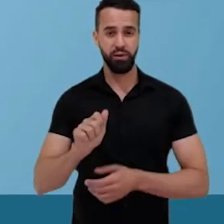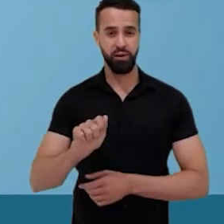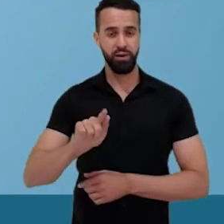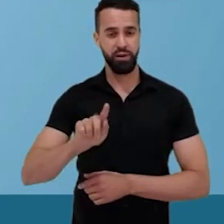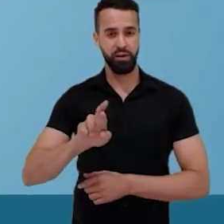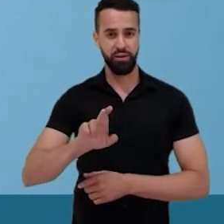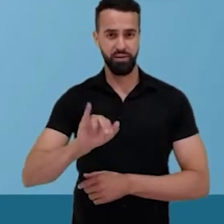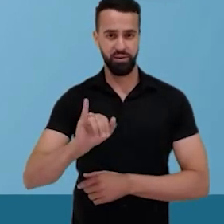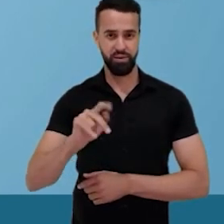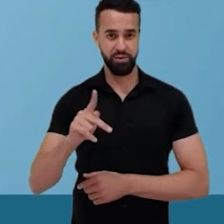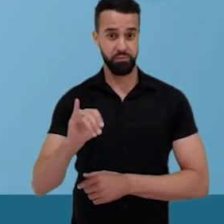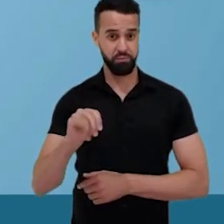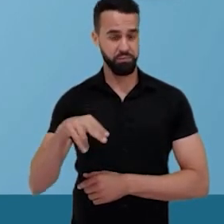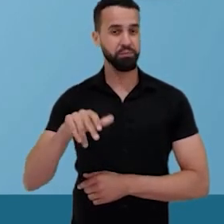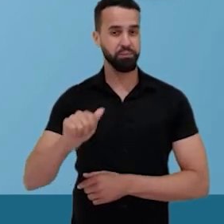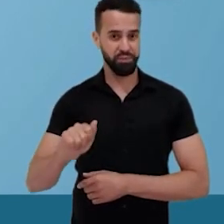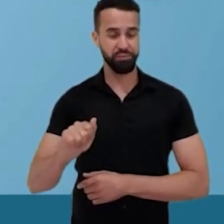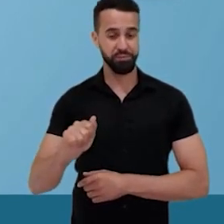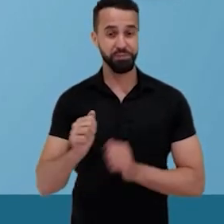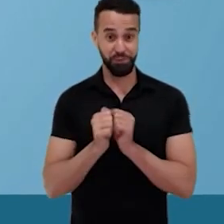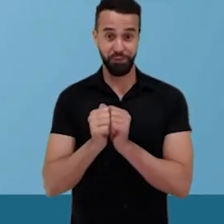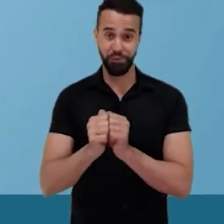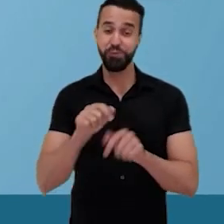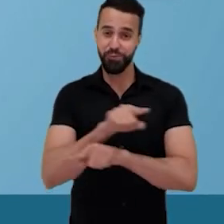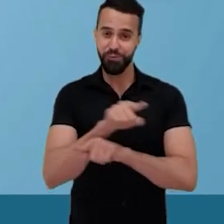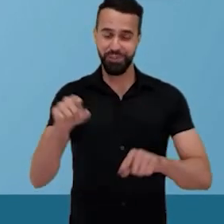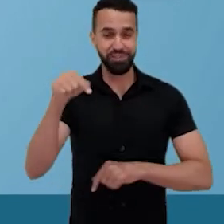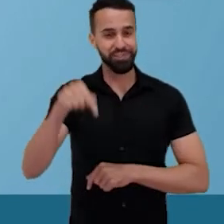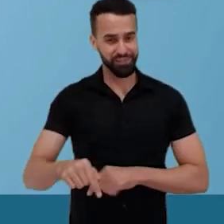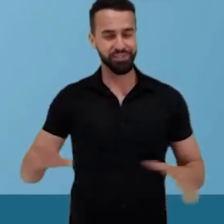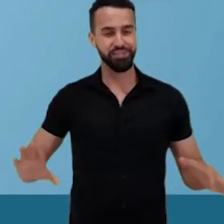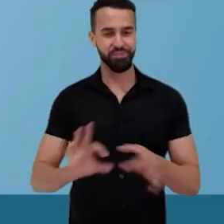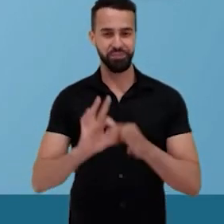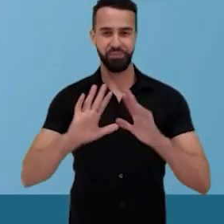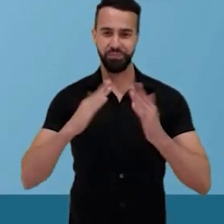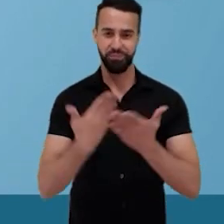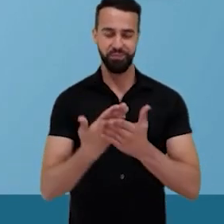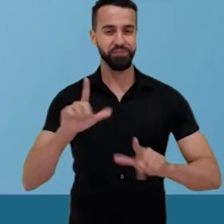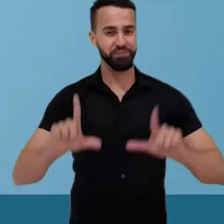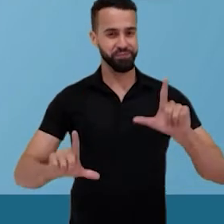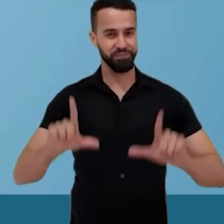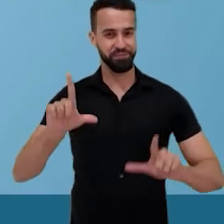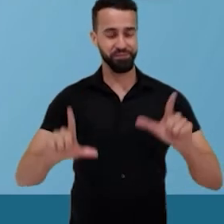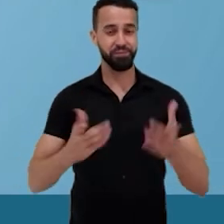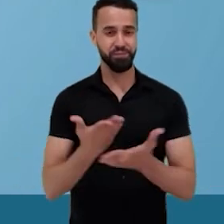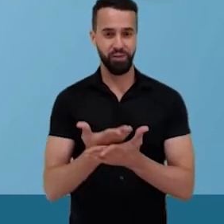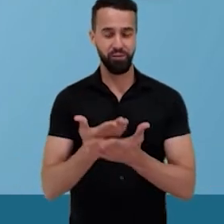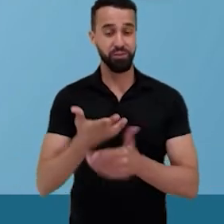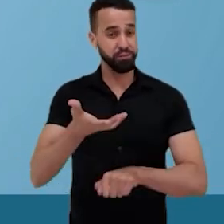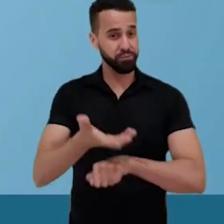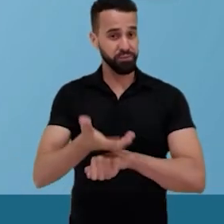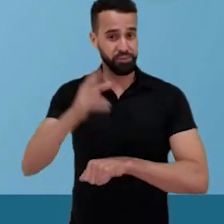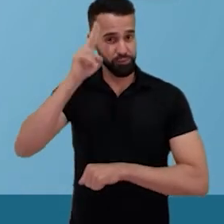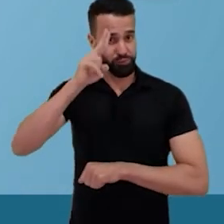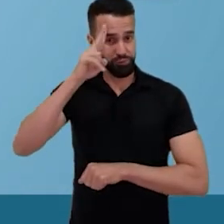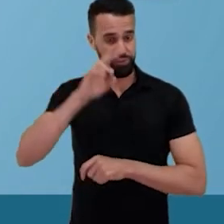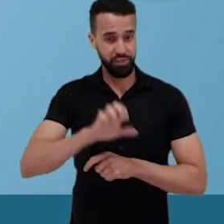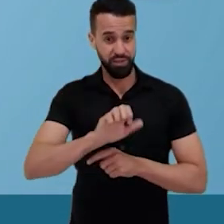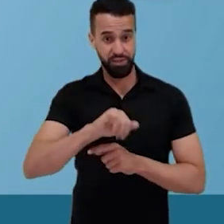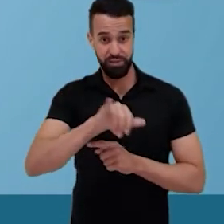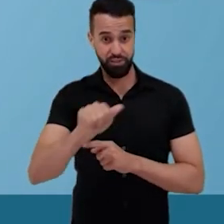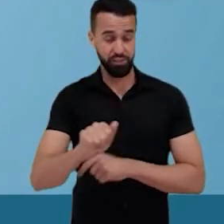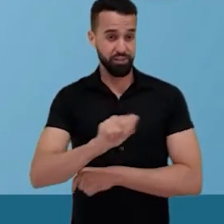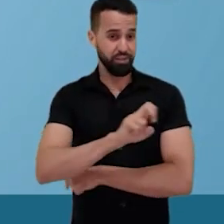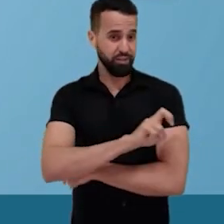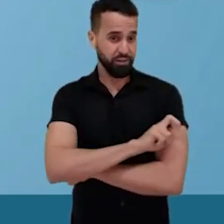Municipal Agripina. Estarei com vocês aqui no Conexão Escola TV, com as aulas de História da Eaja, de